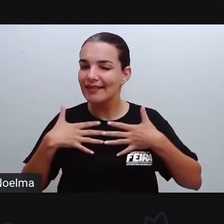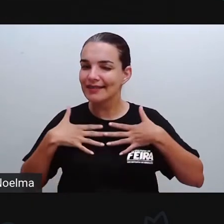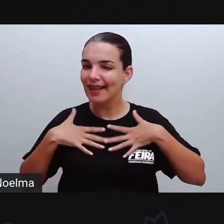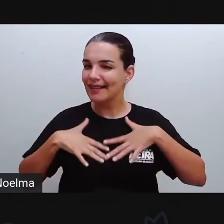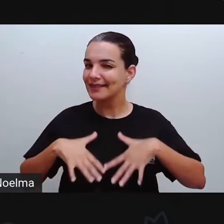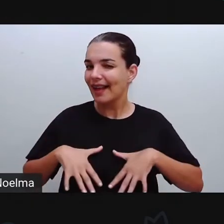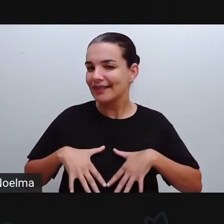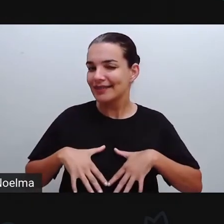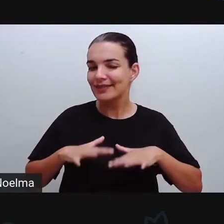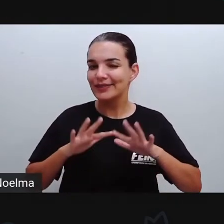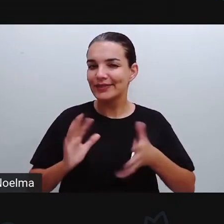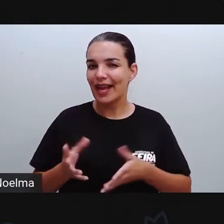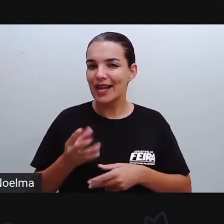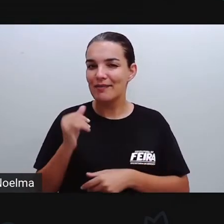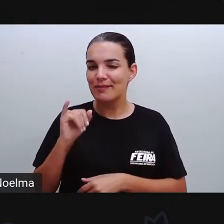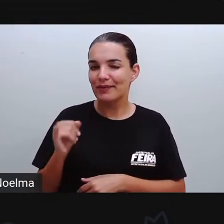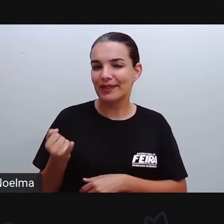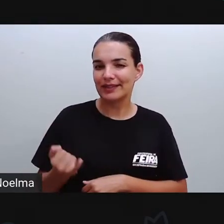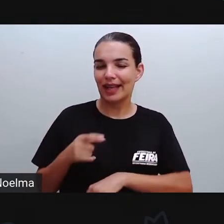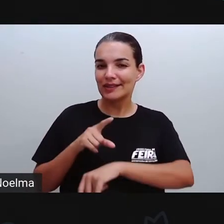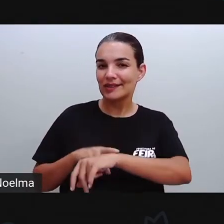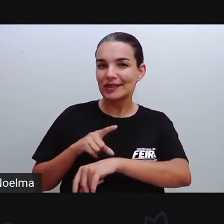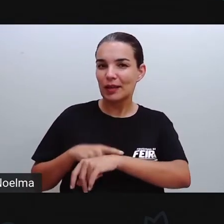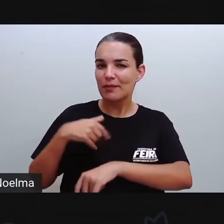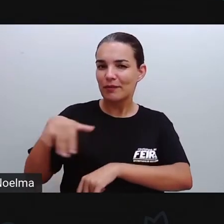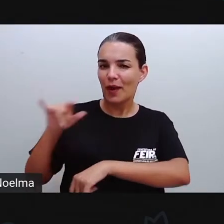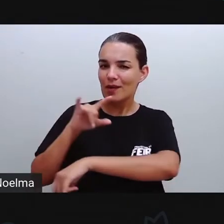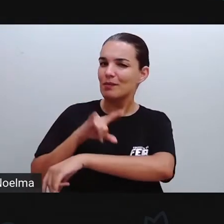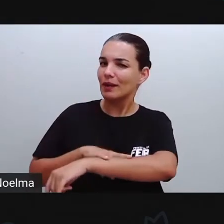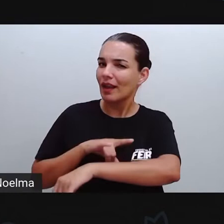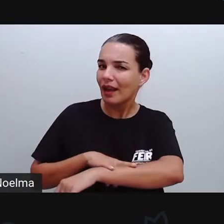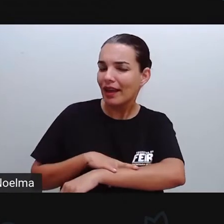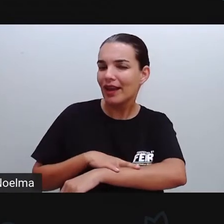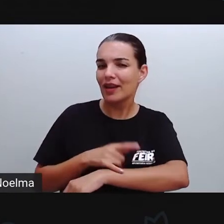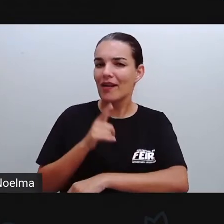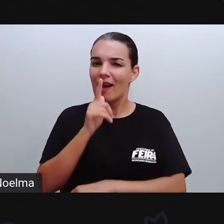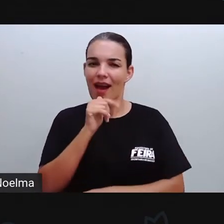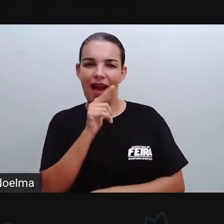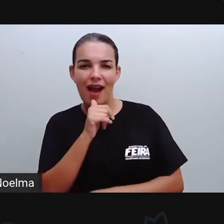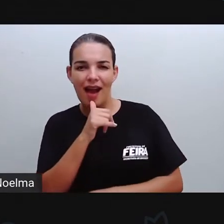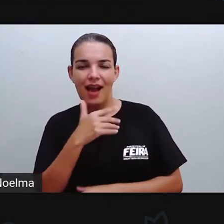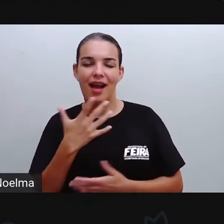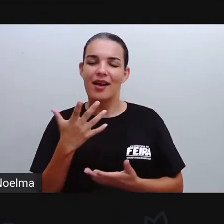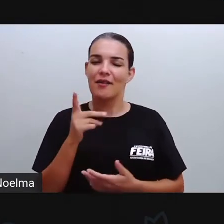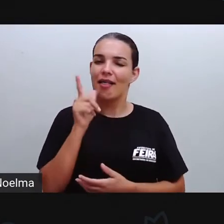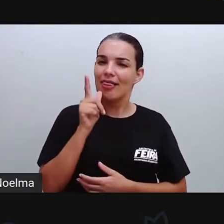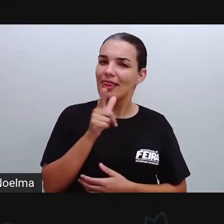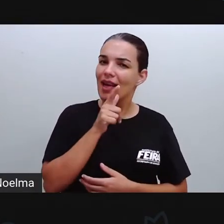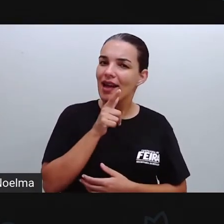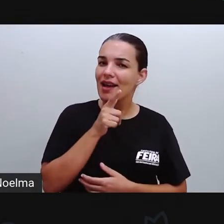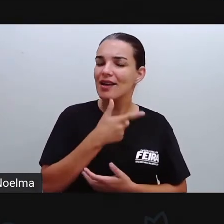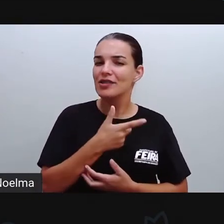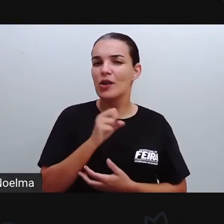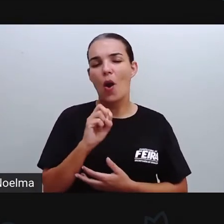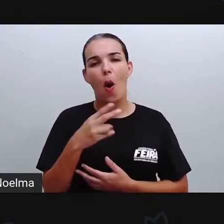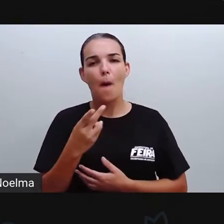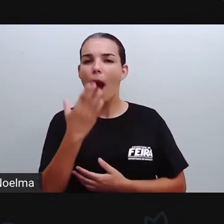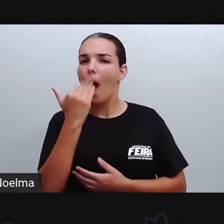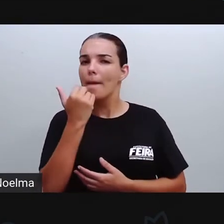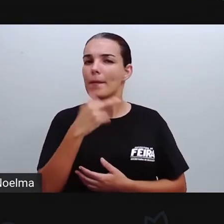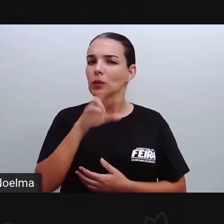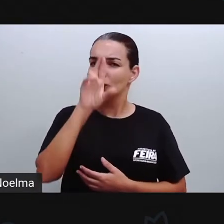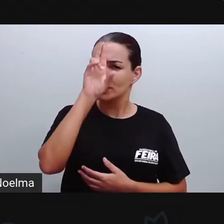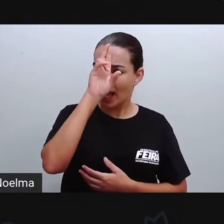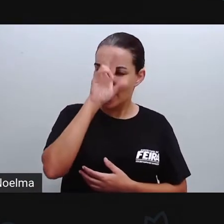Descansados? Já aproveitaram já o tempinho para ir ao banheiro, tomaram a água, fazer um lanchinho, almoçar quem não almoçou ainda?